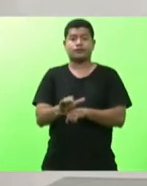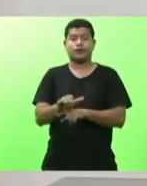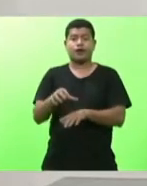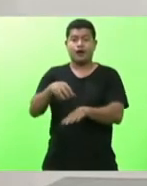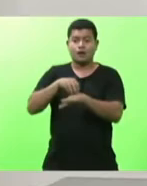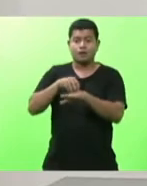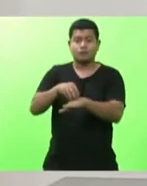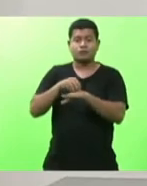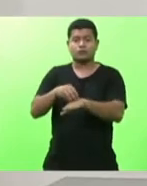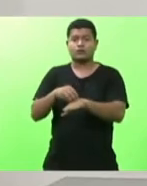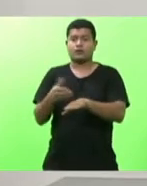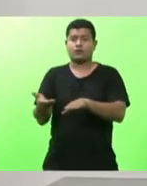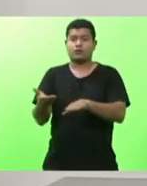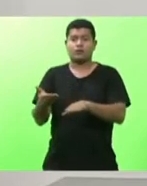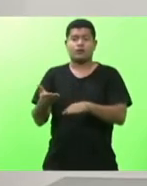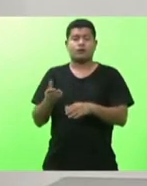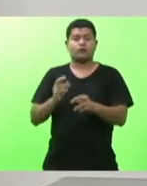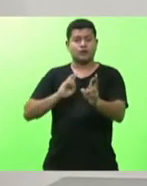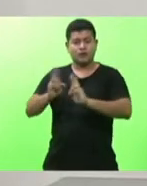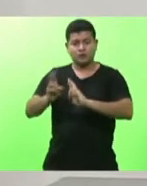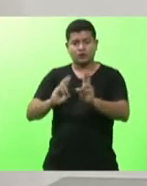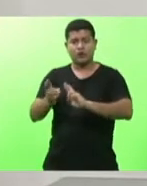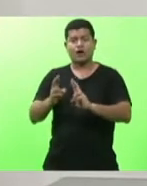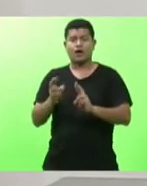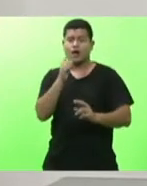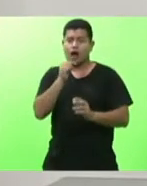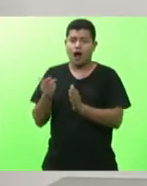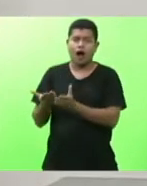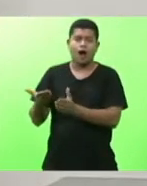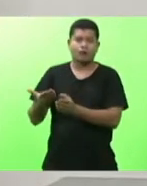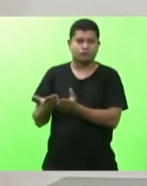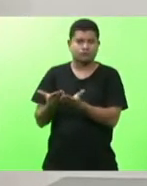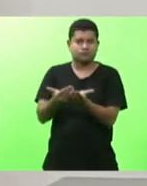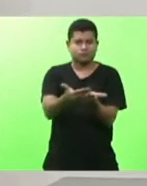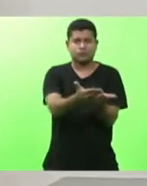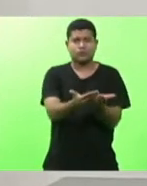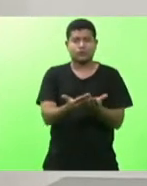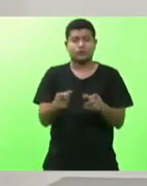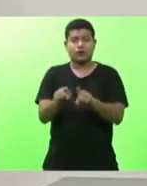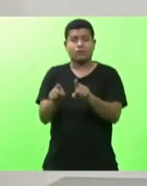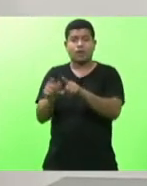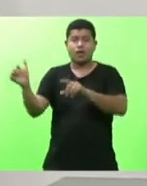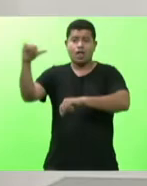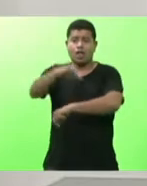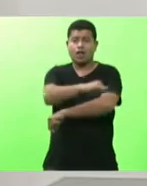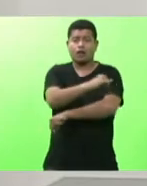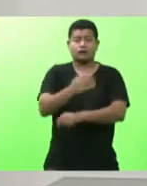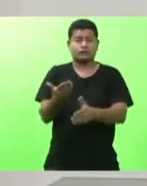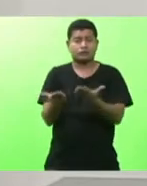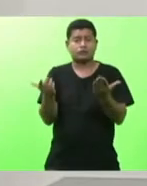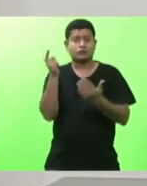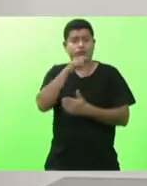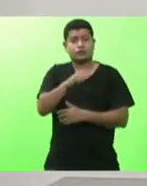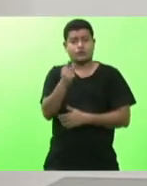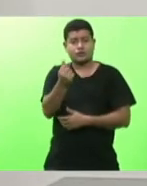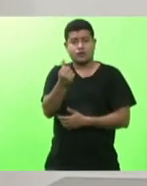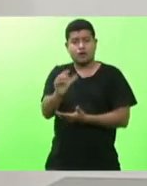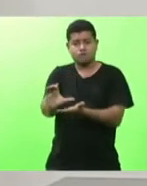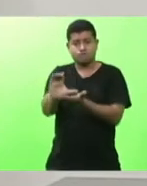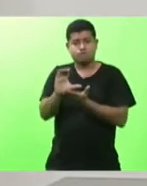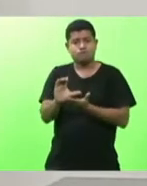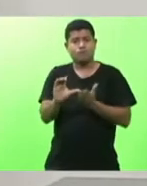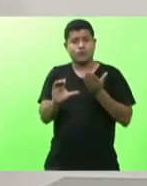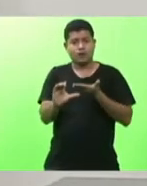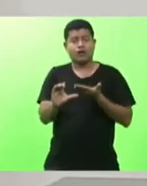aquaviária e para condição de aviação também para que a gente tenha investimentos para os